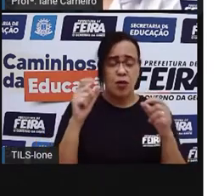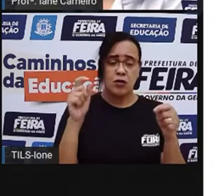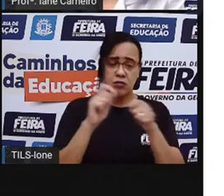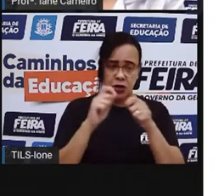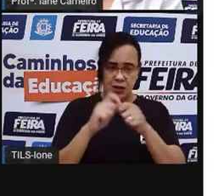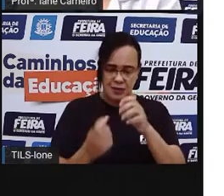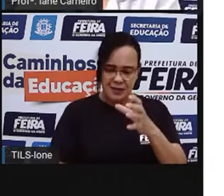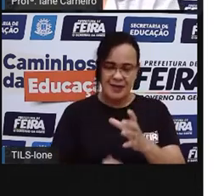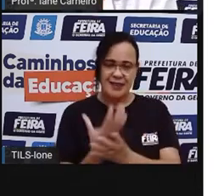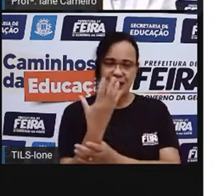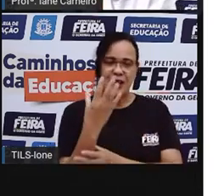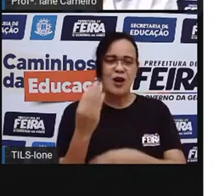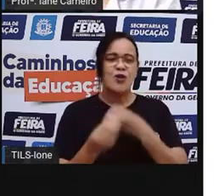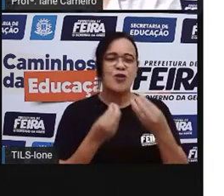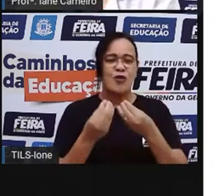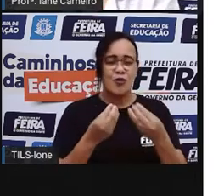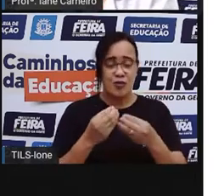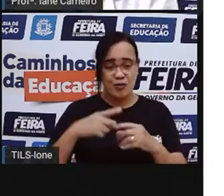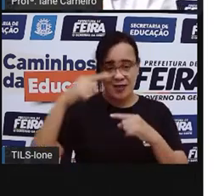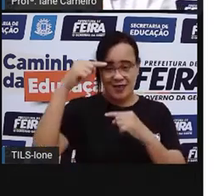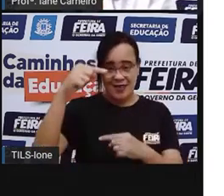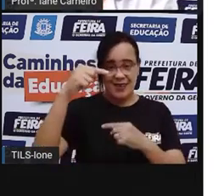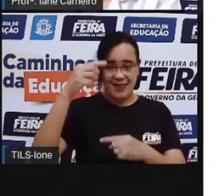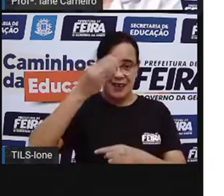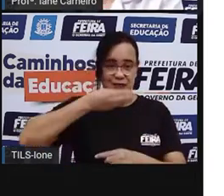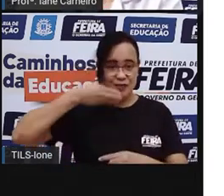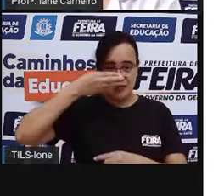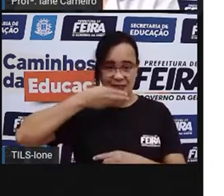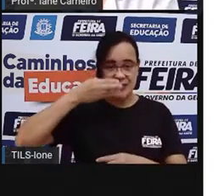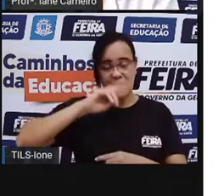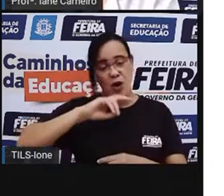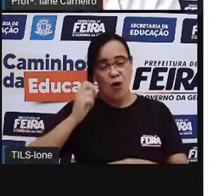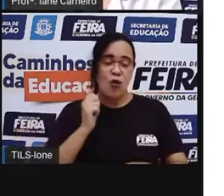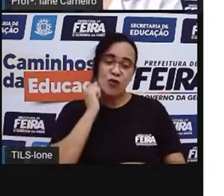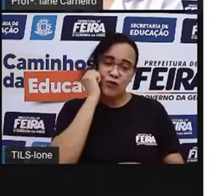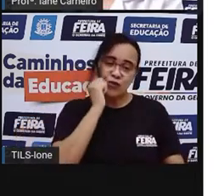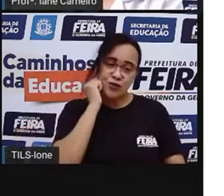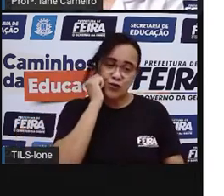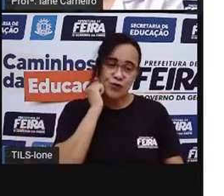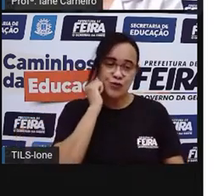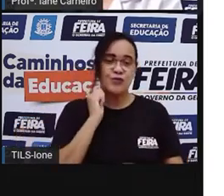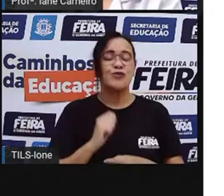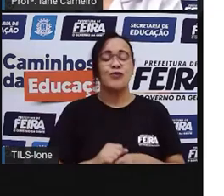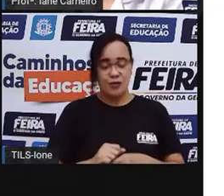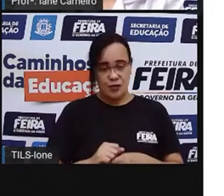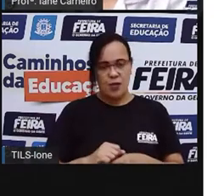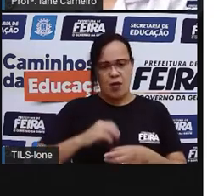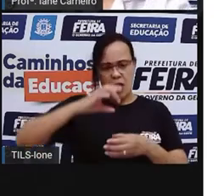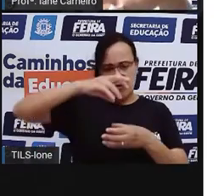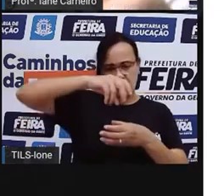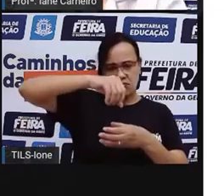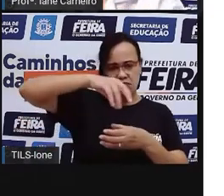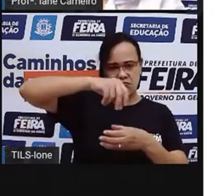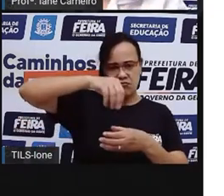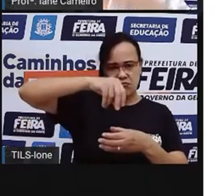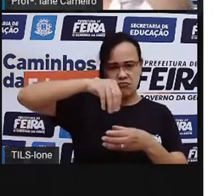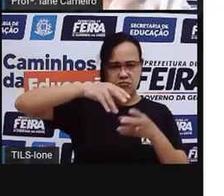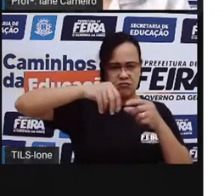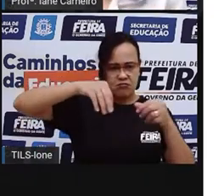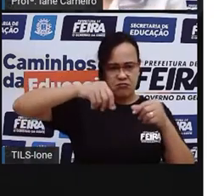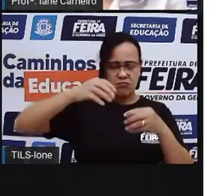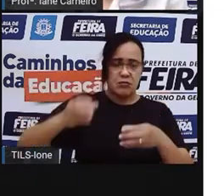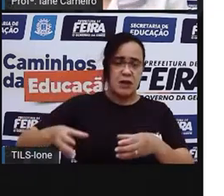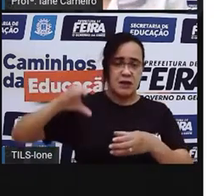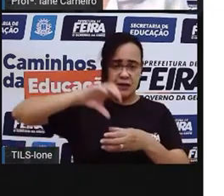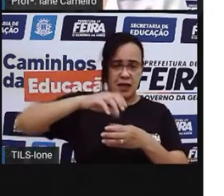garrafinhas de suco, de refrigerante vazias, né? Pode colocar um pouquinho de areia bem no fundo da garrafa pra ela